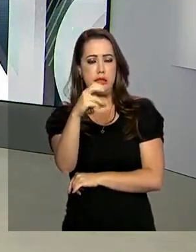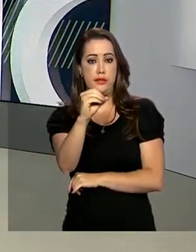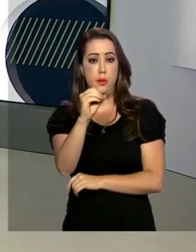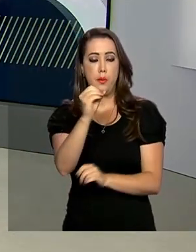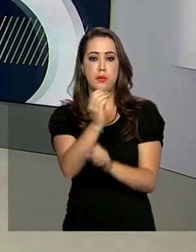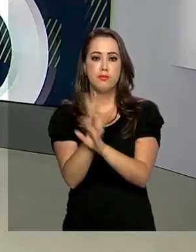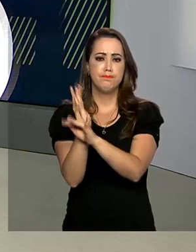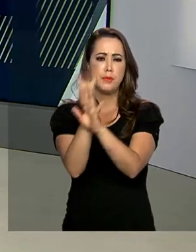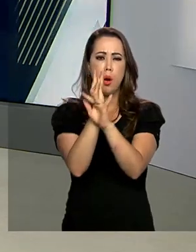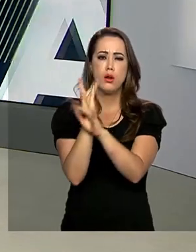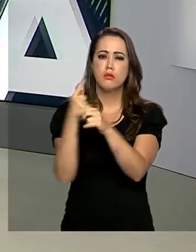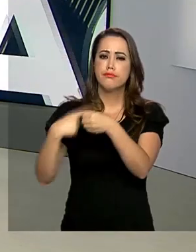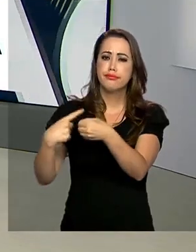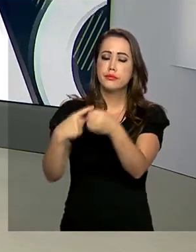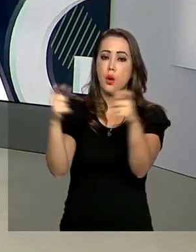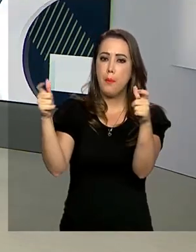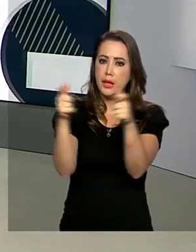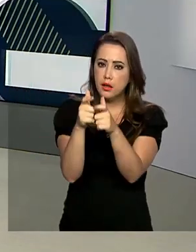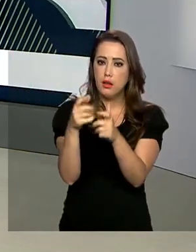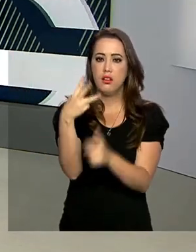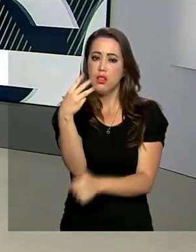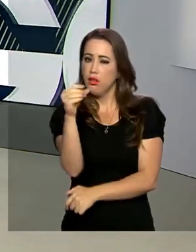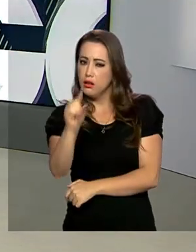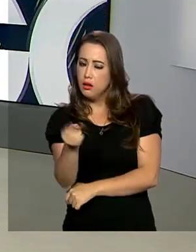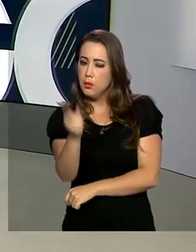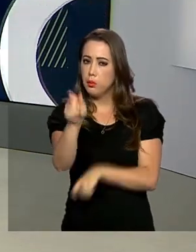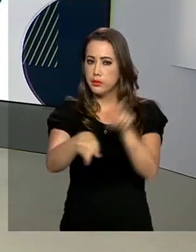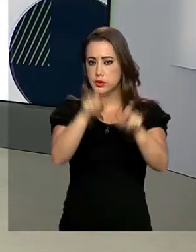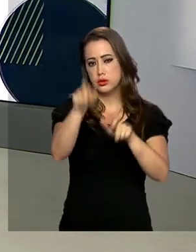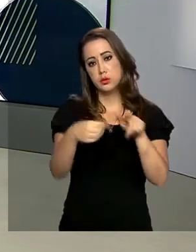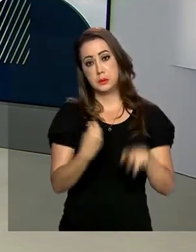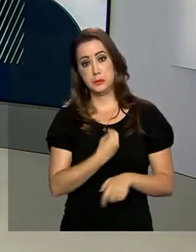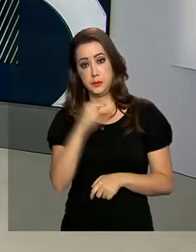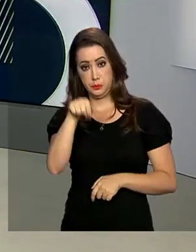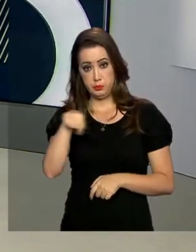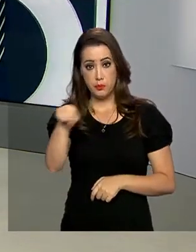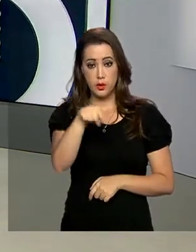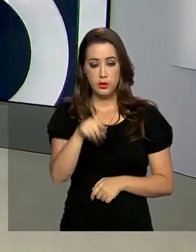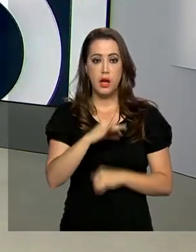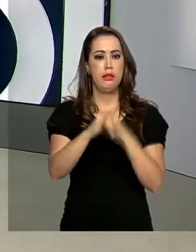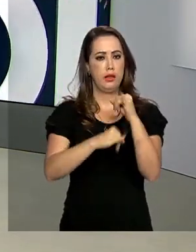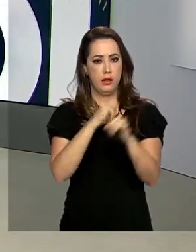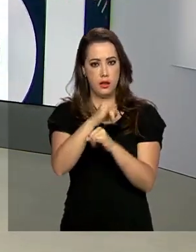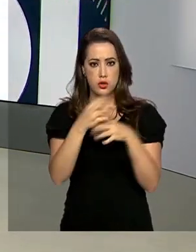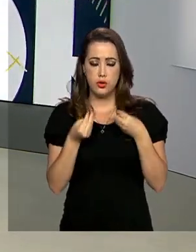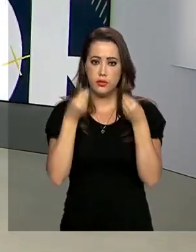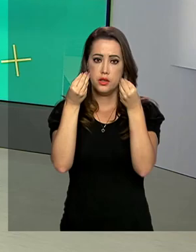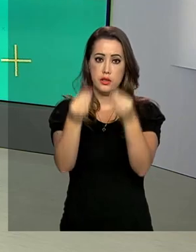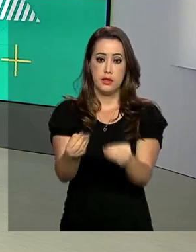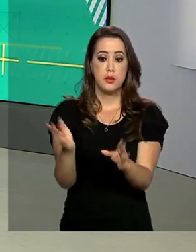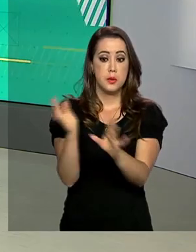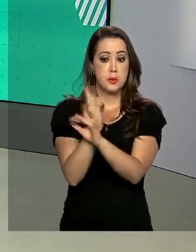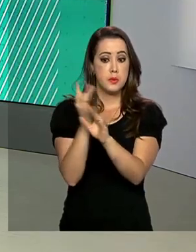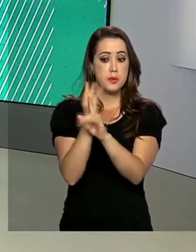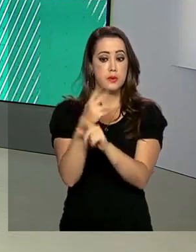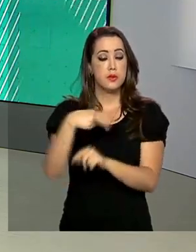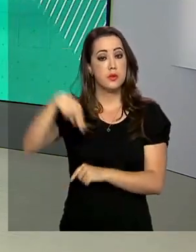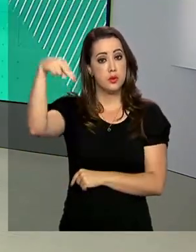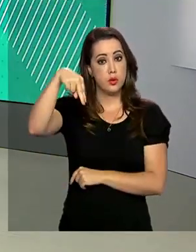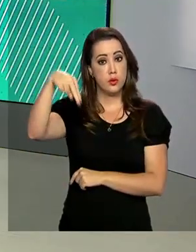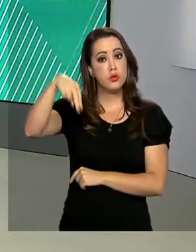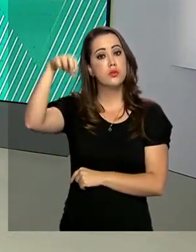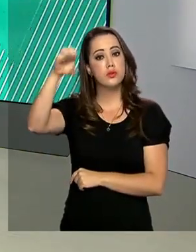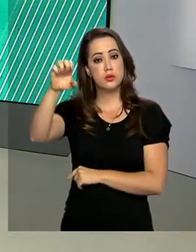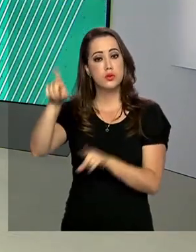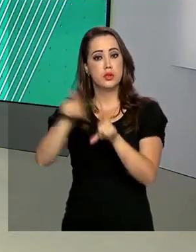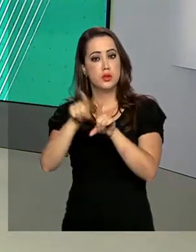municípios com menos de 30 mil habitantes. A internet deve chegar às cidades das regiões Norte e Nordeste,